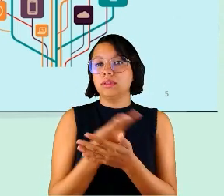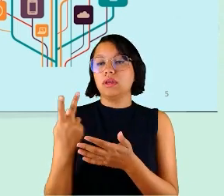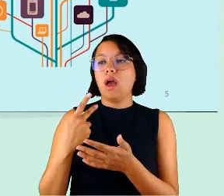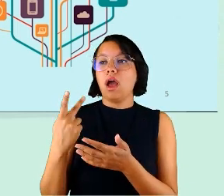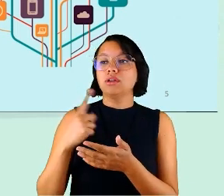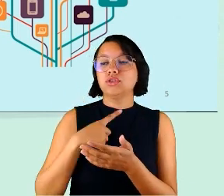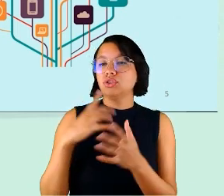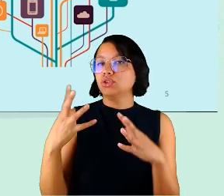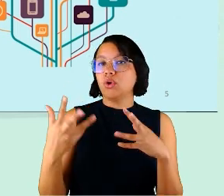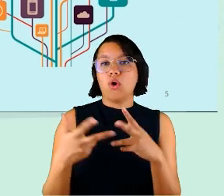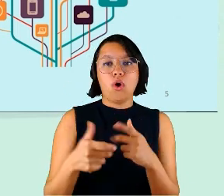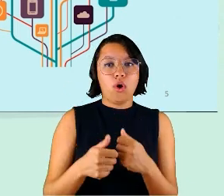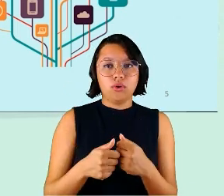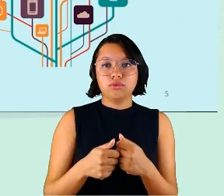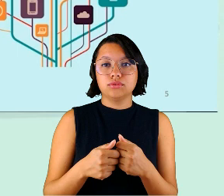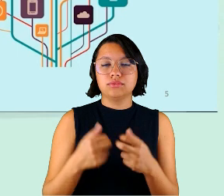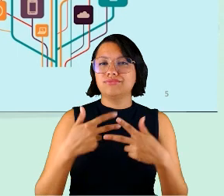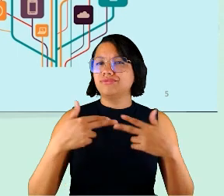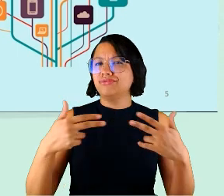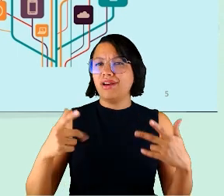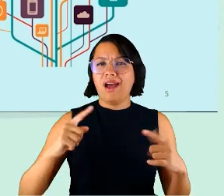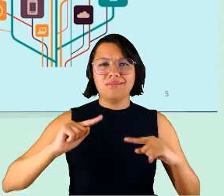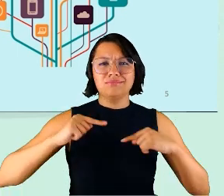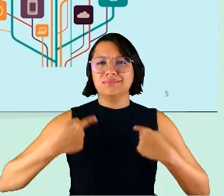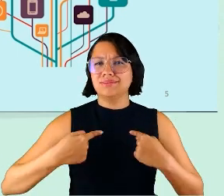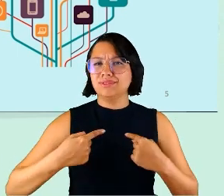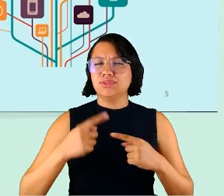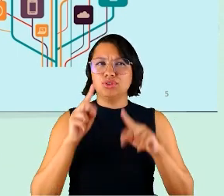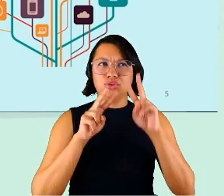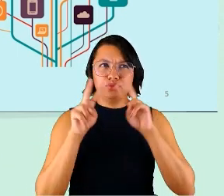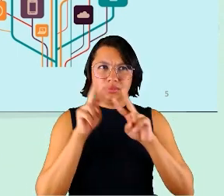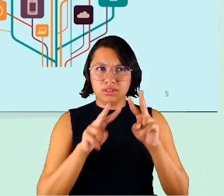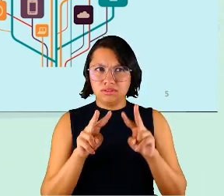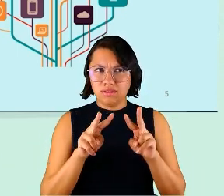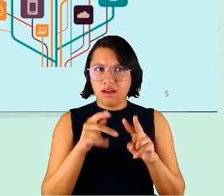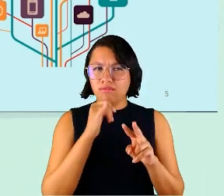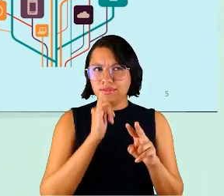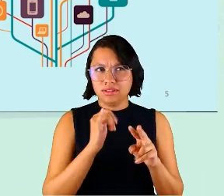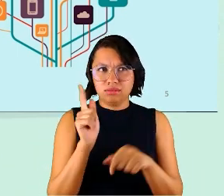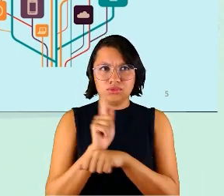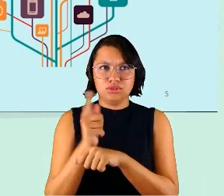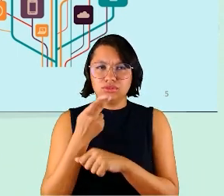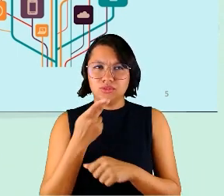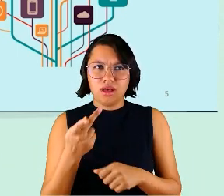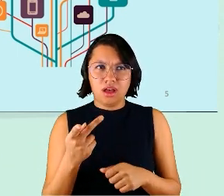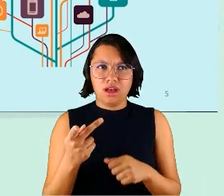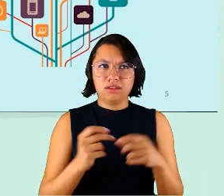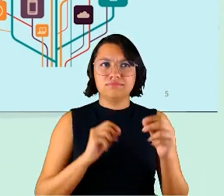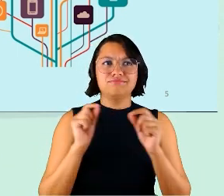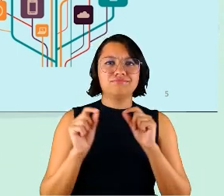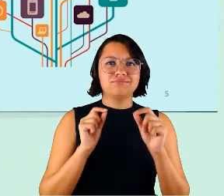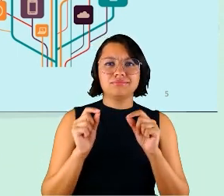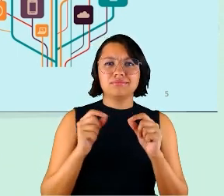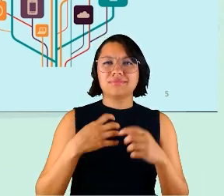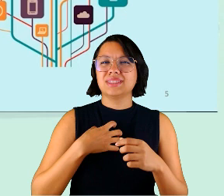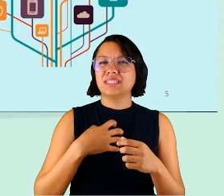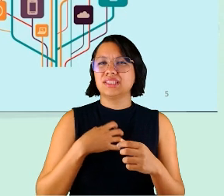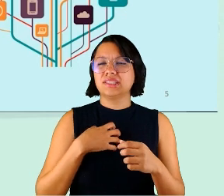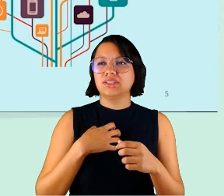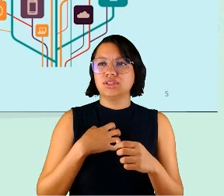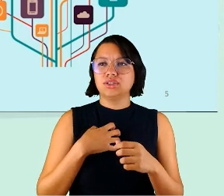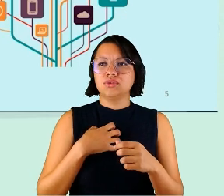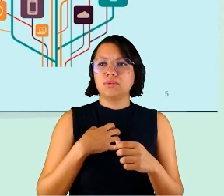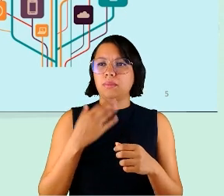tinha todos esses, vários desafios, a gente observava, por exemplo, os gestores dizendo que eles sentiam uma